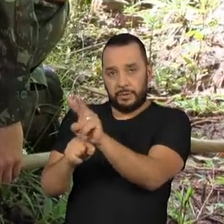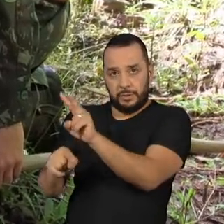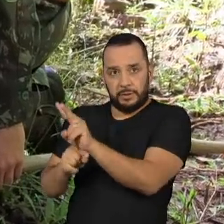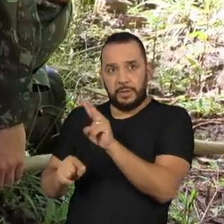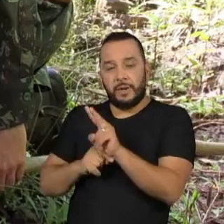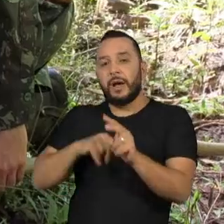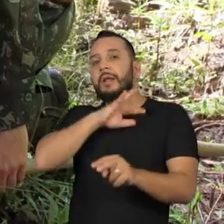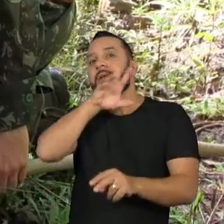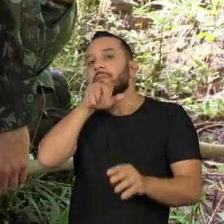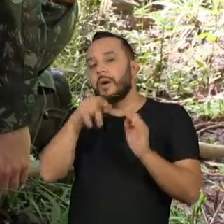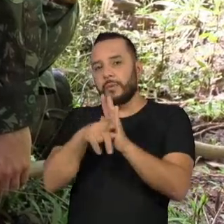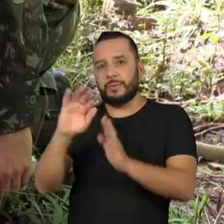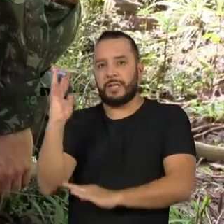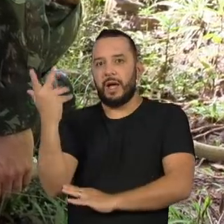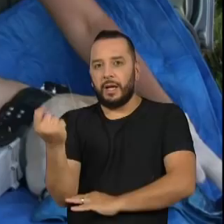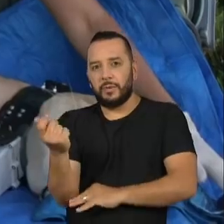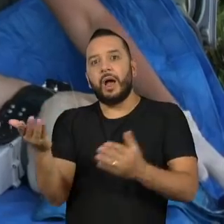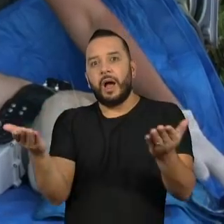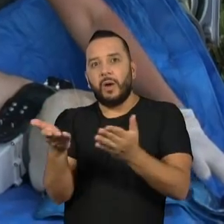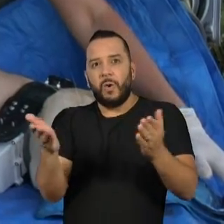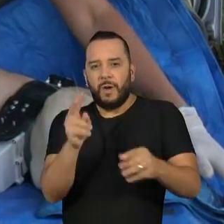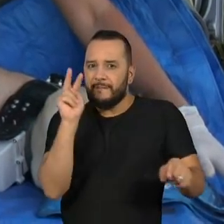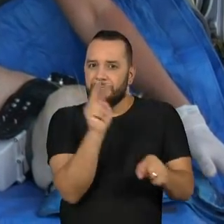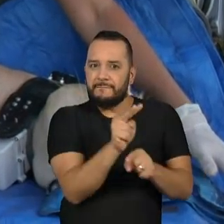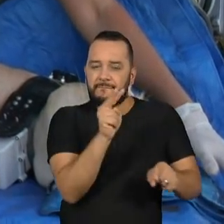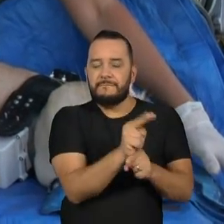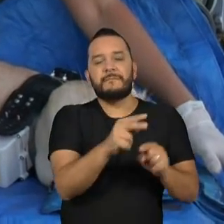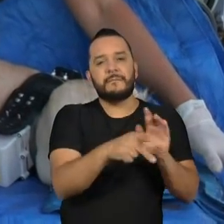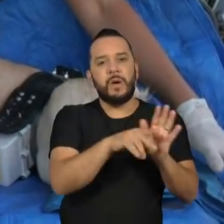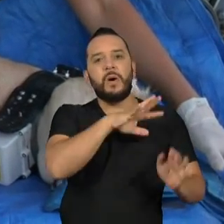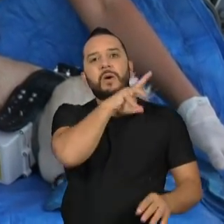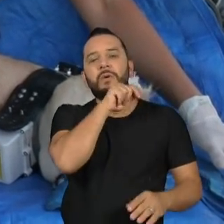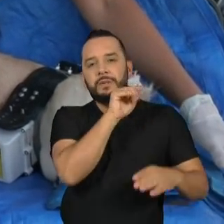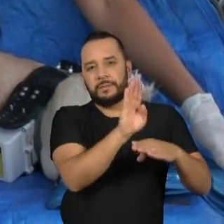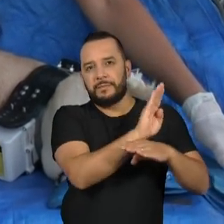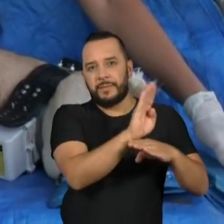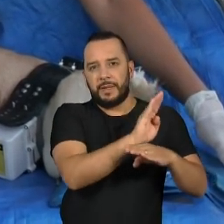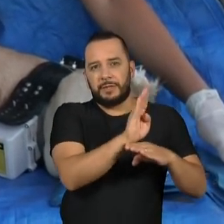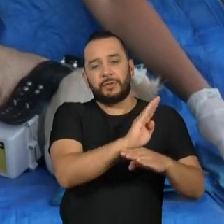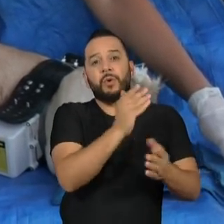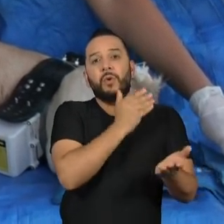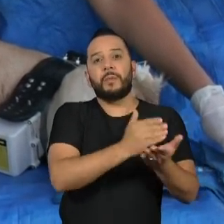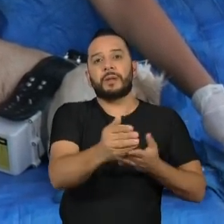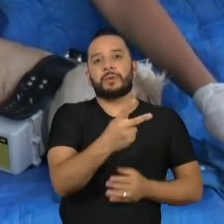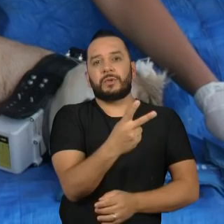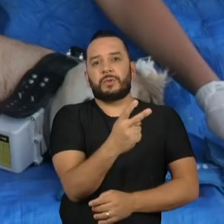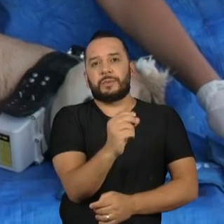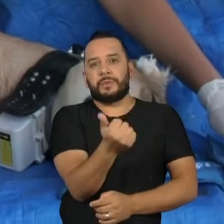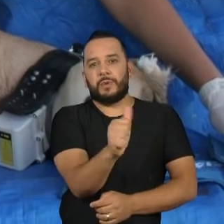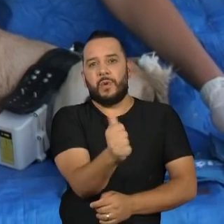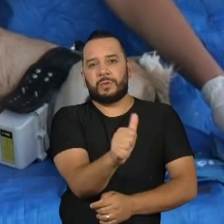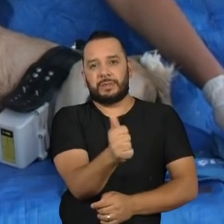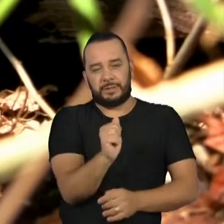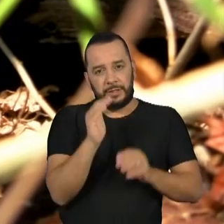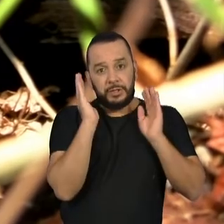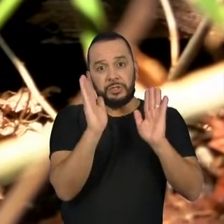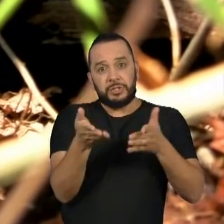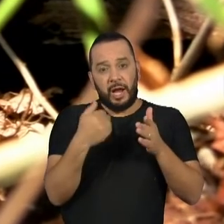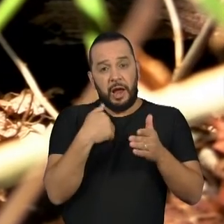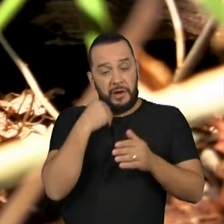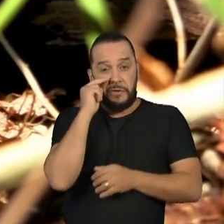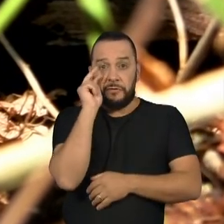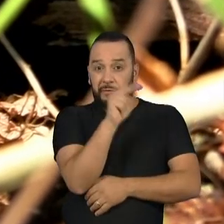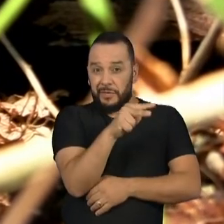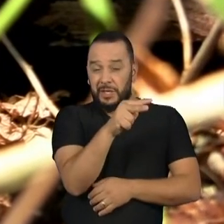voltou seus olhos para as onças pardas dos campos das Minas Gerais em 2011, e descobriu que em um dos